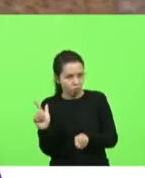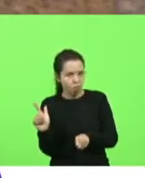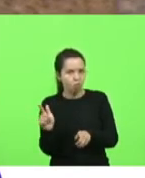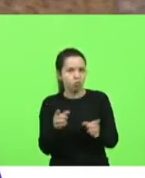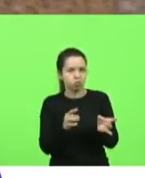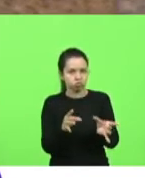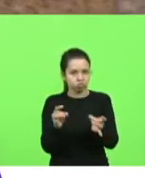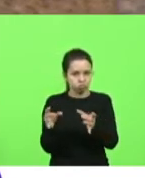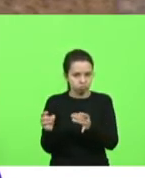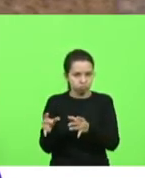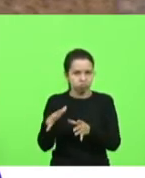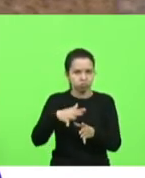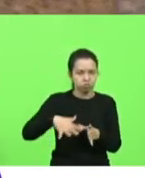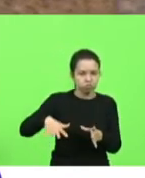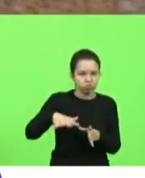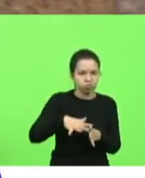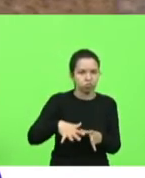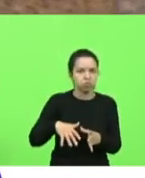entra